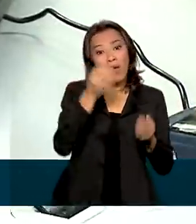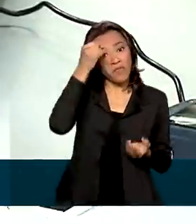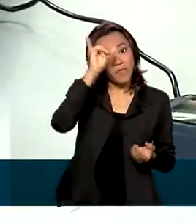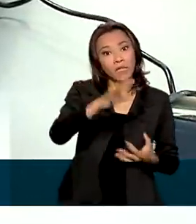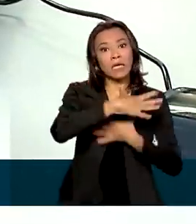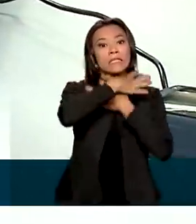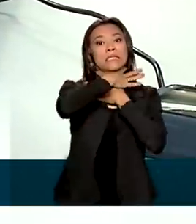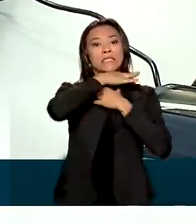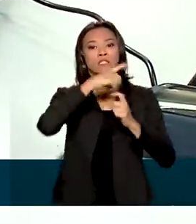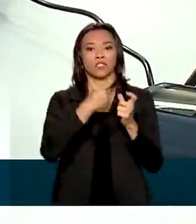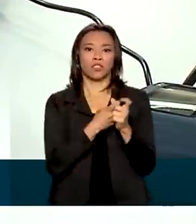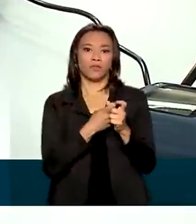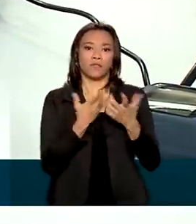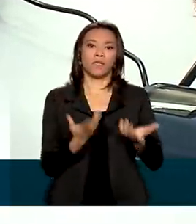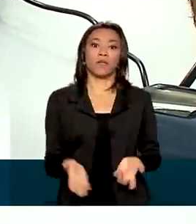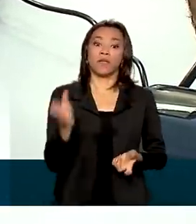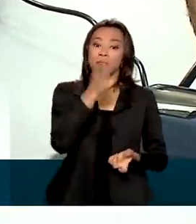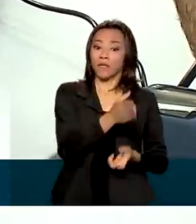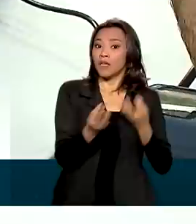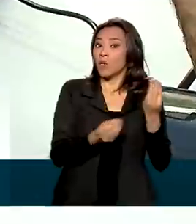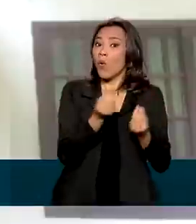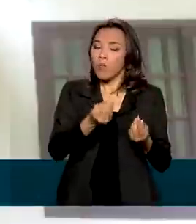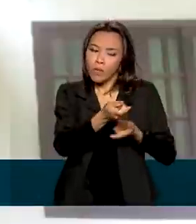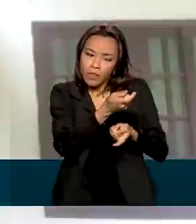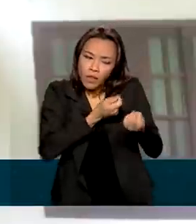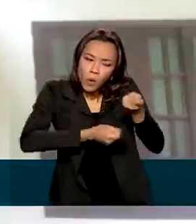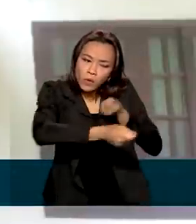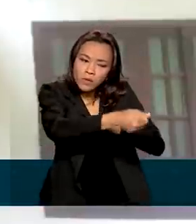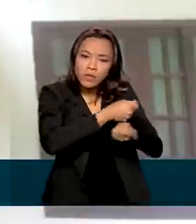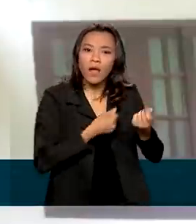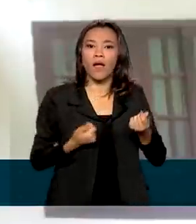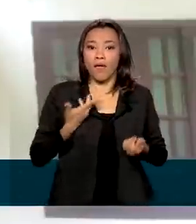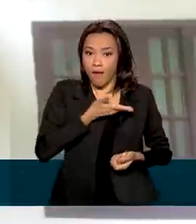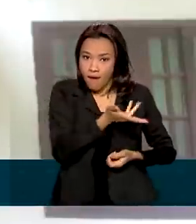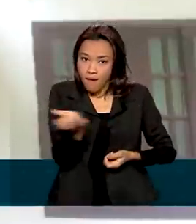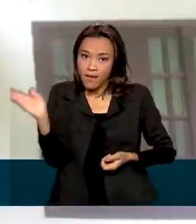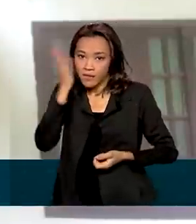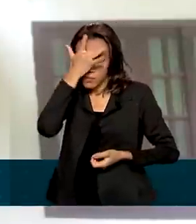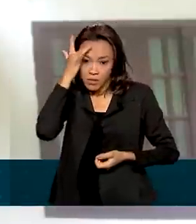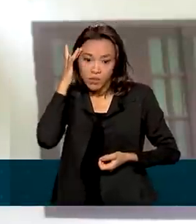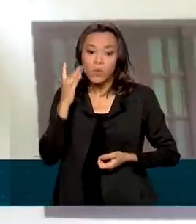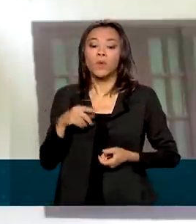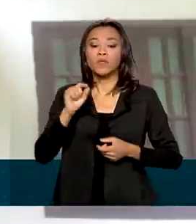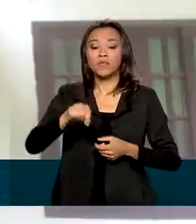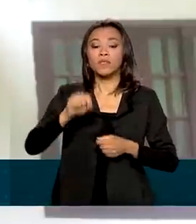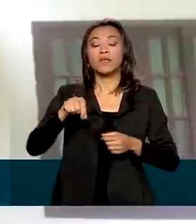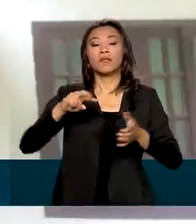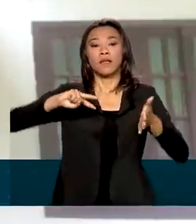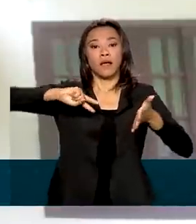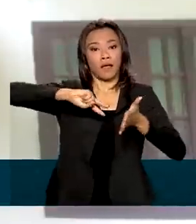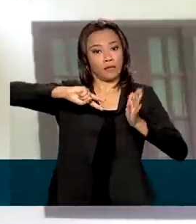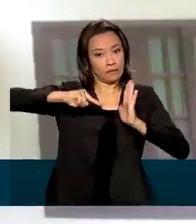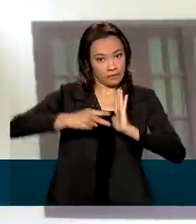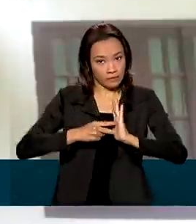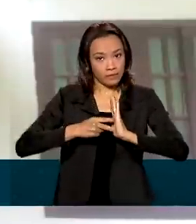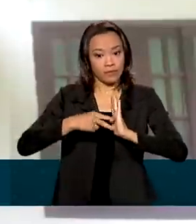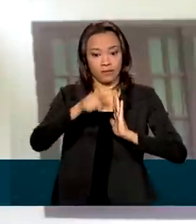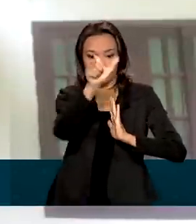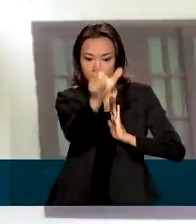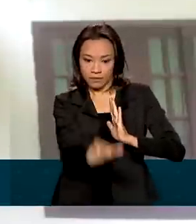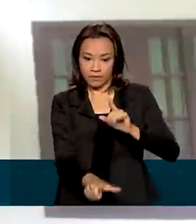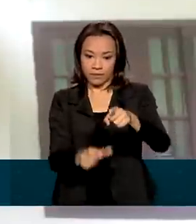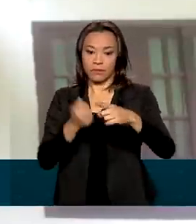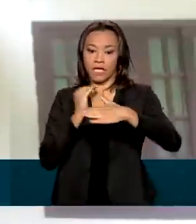e até como proceder em uma negociação. Esse refugiado da Síria, que está no Brasil há mais de três anos,